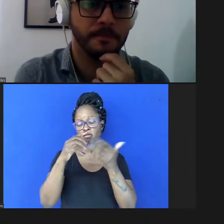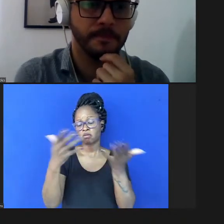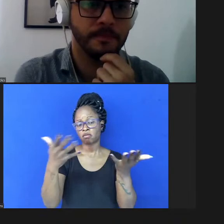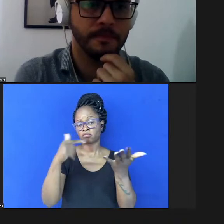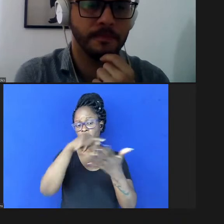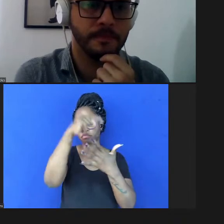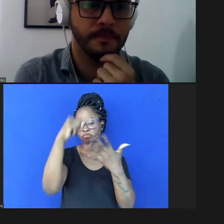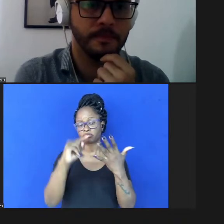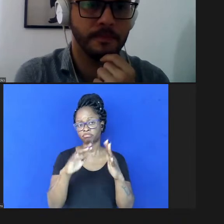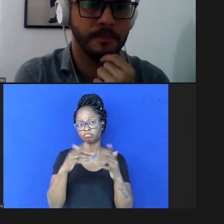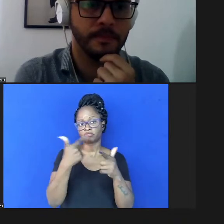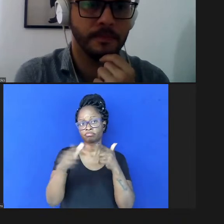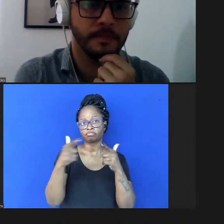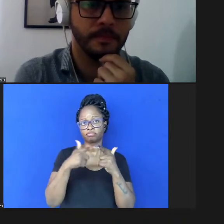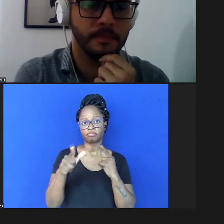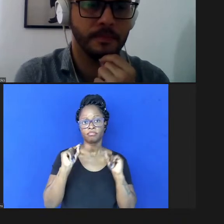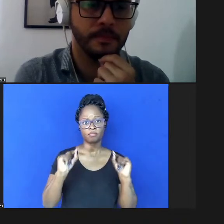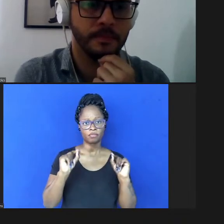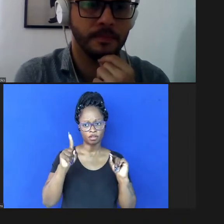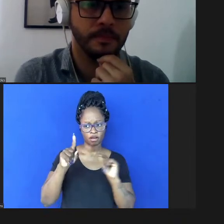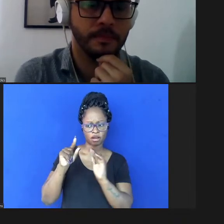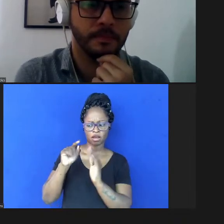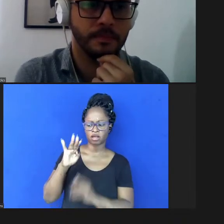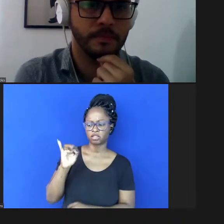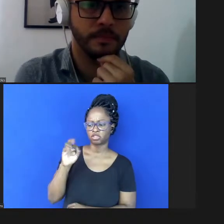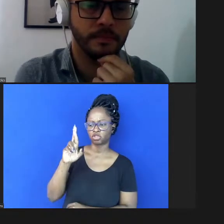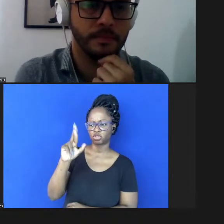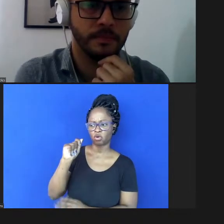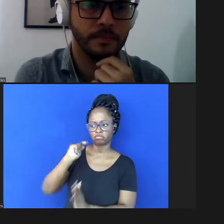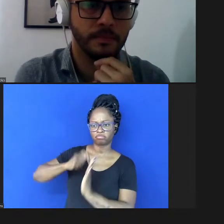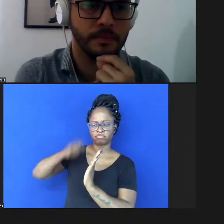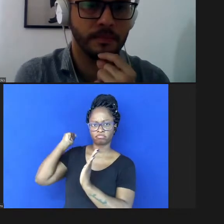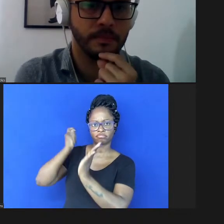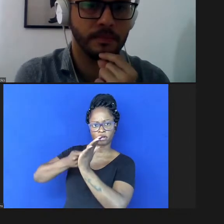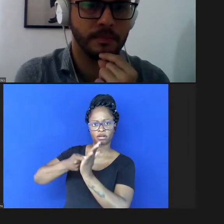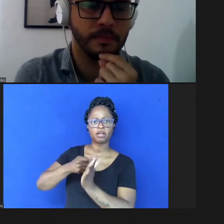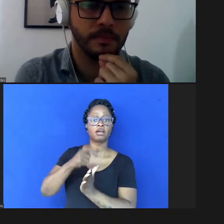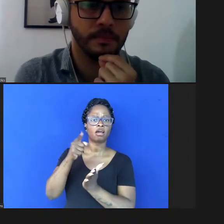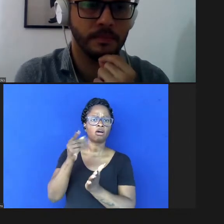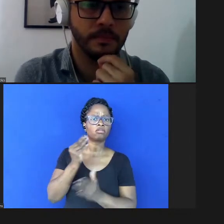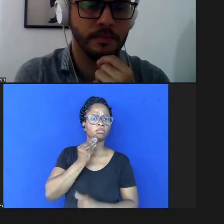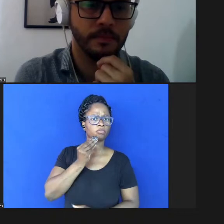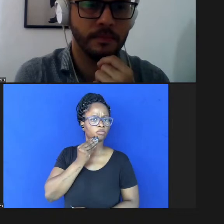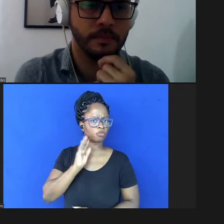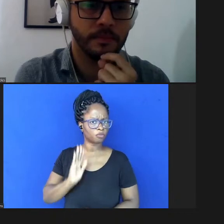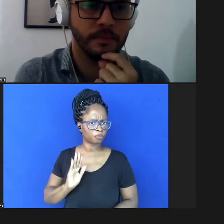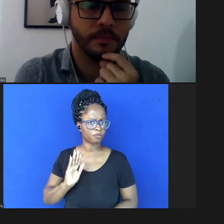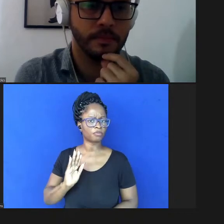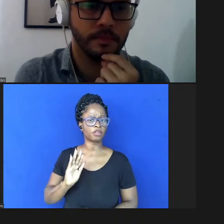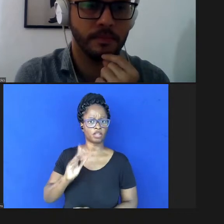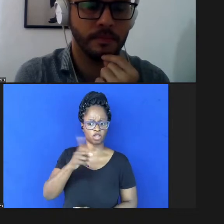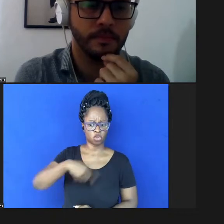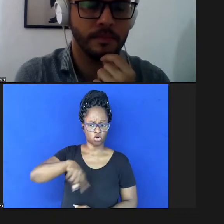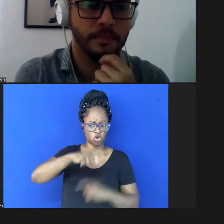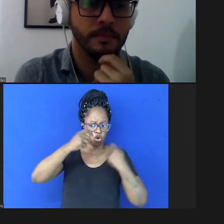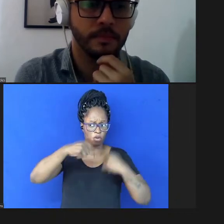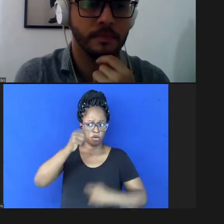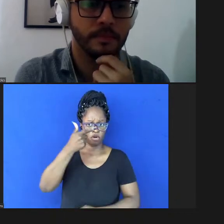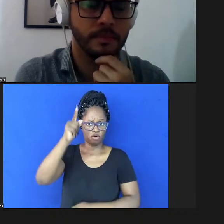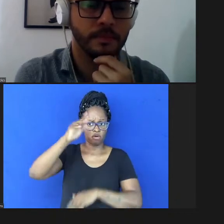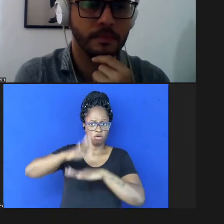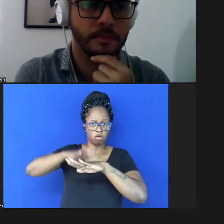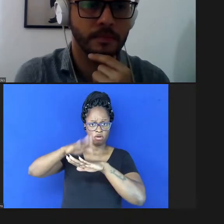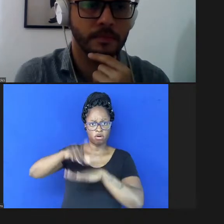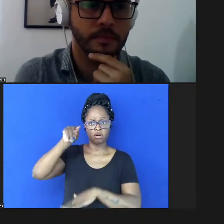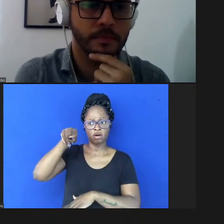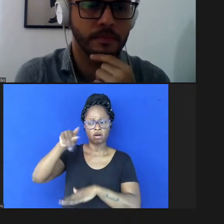com as editoras comerciais e é claro que nós precisávamos de outra opção e essa